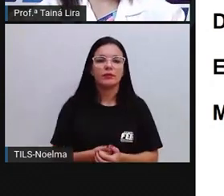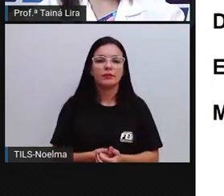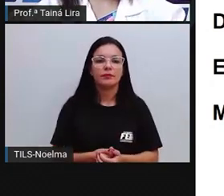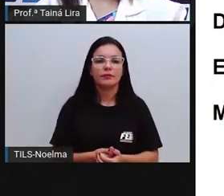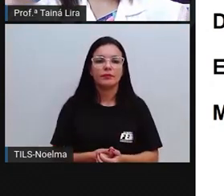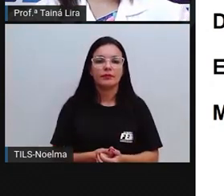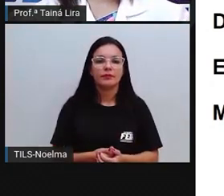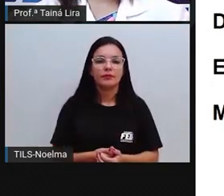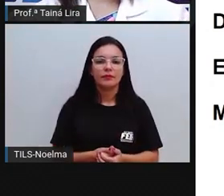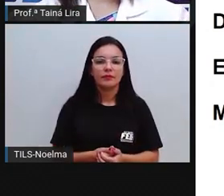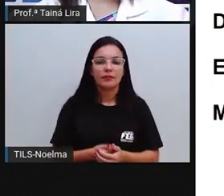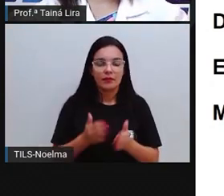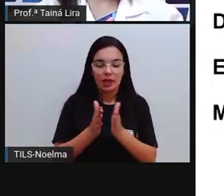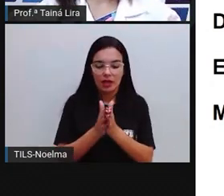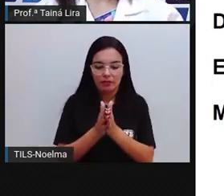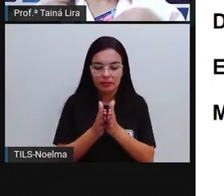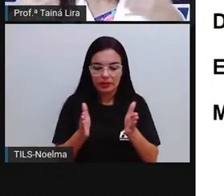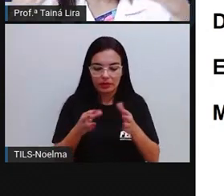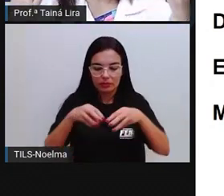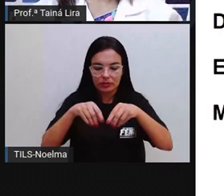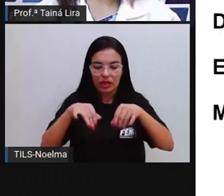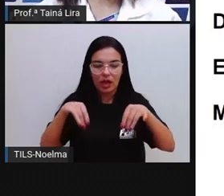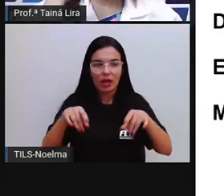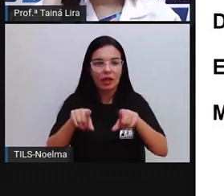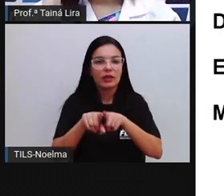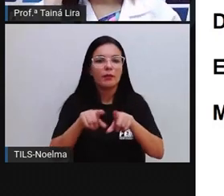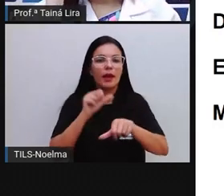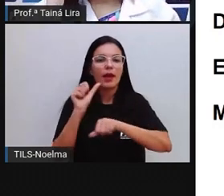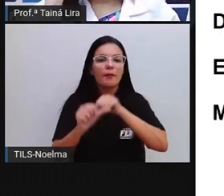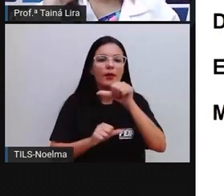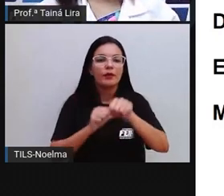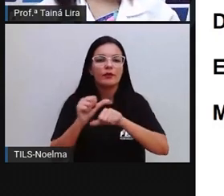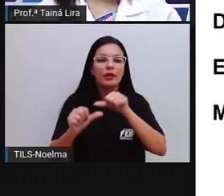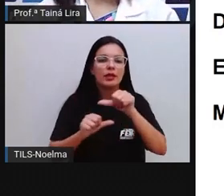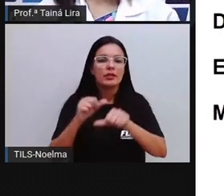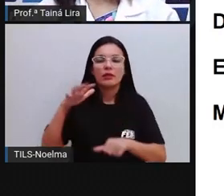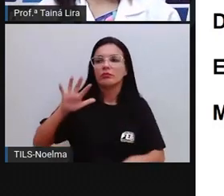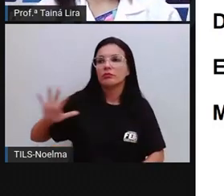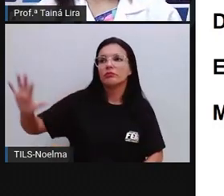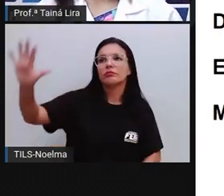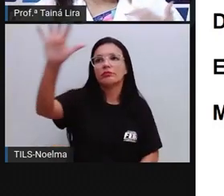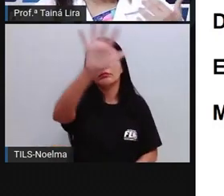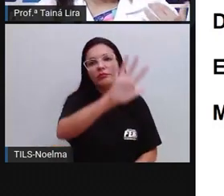bom? A abertura do solo e a modificação de paisagens, tá?